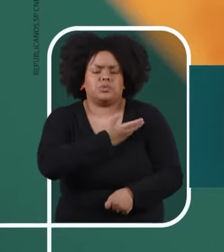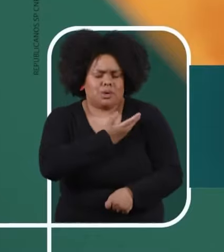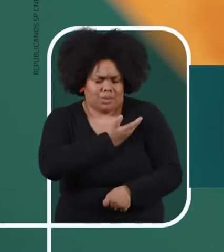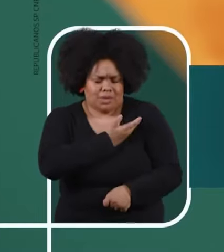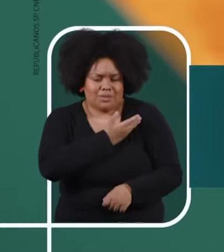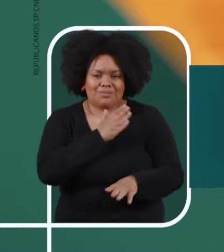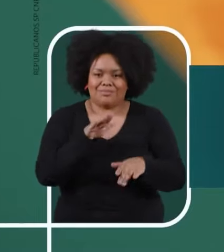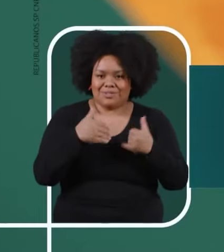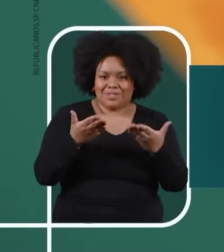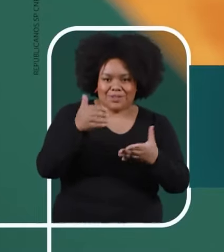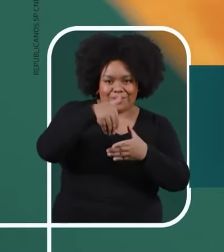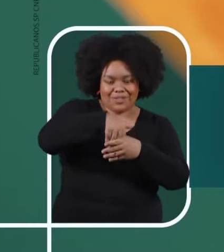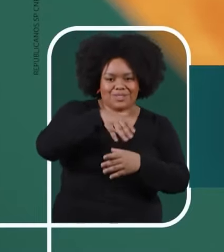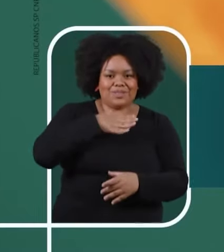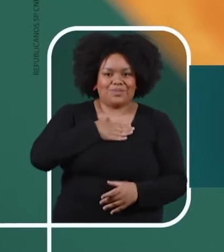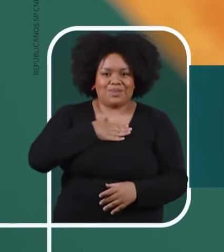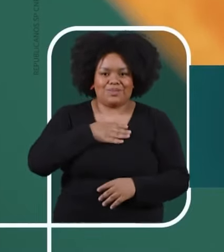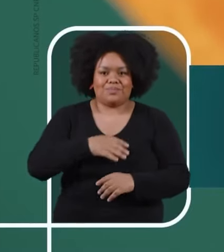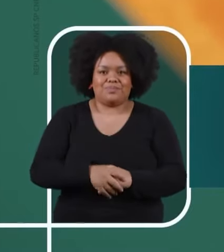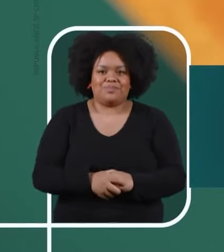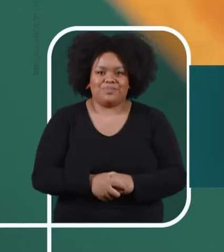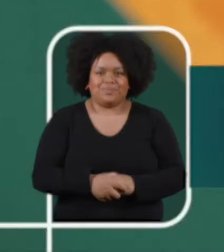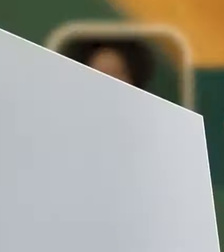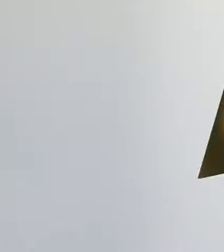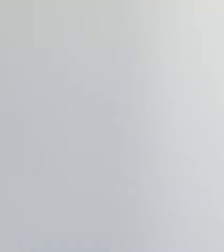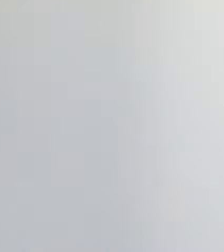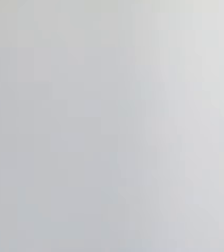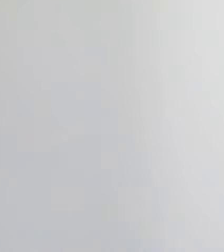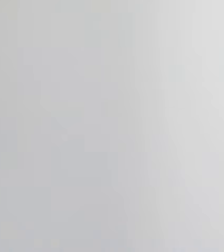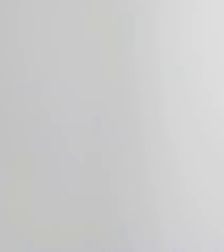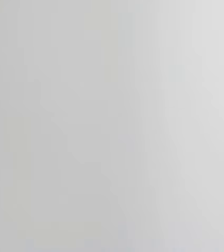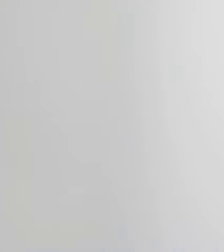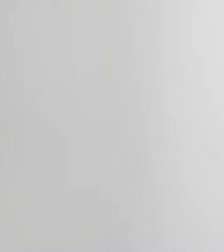te ouça? Então vote no André Souza. 10-1-2-3.